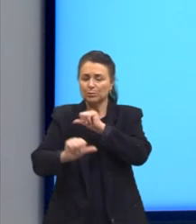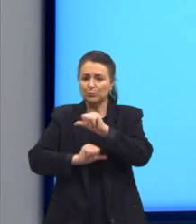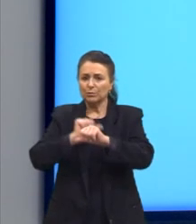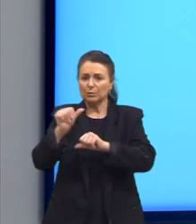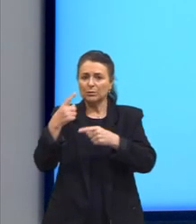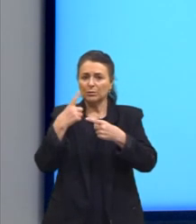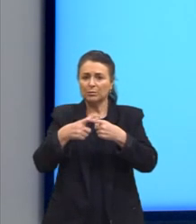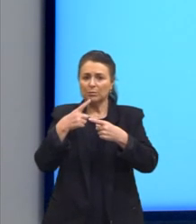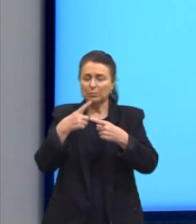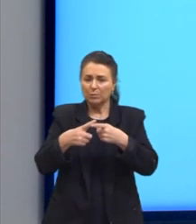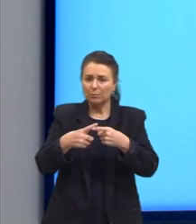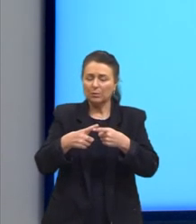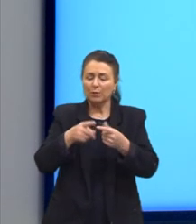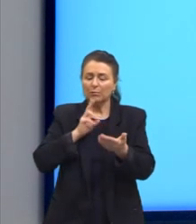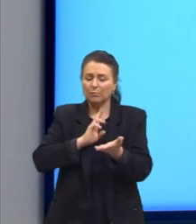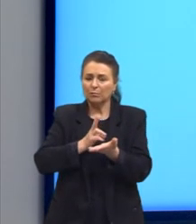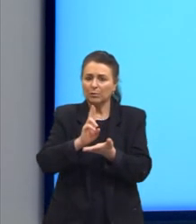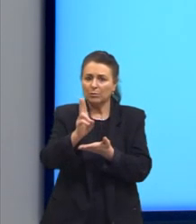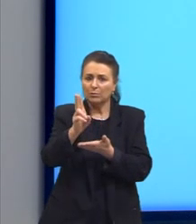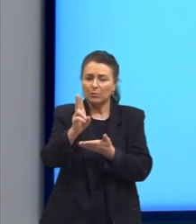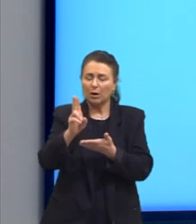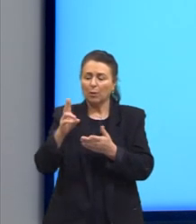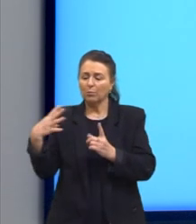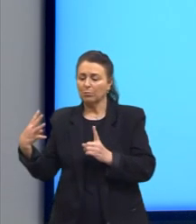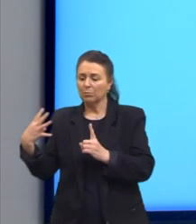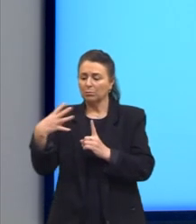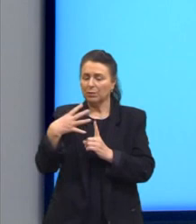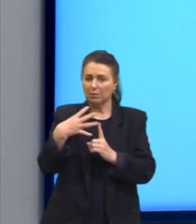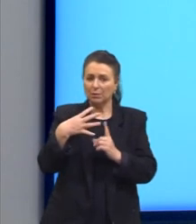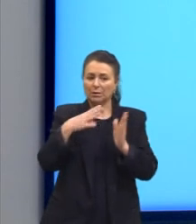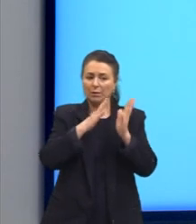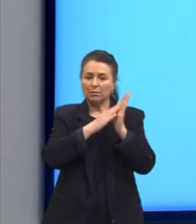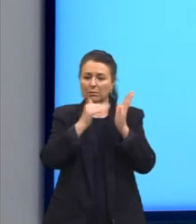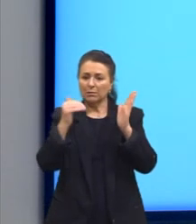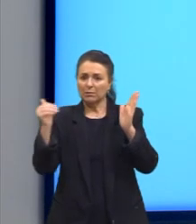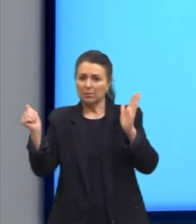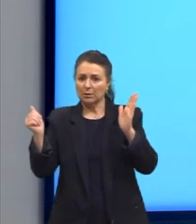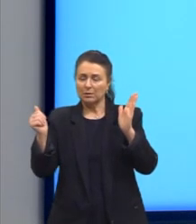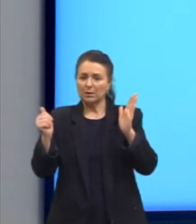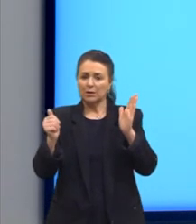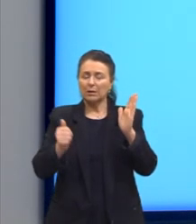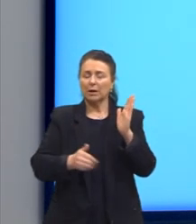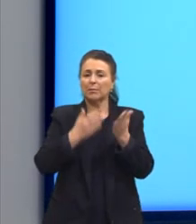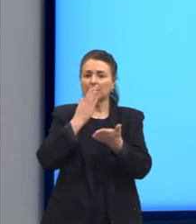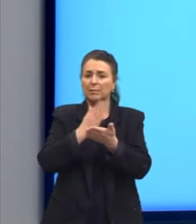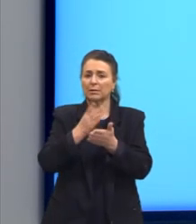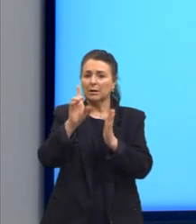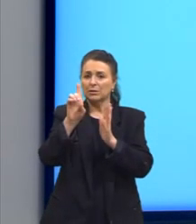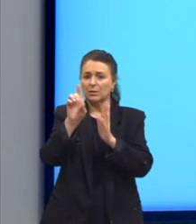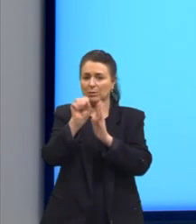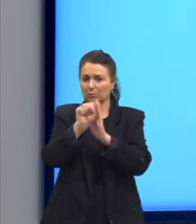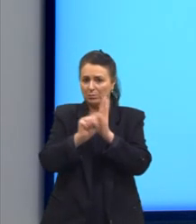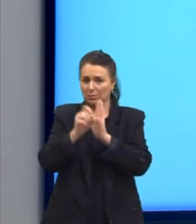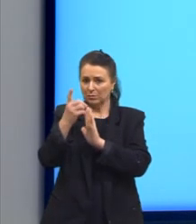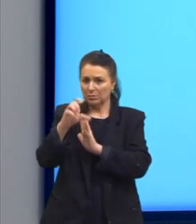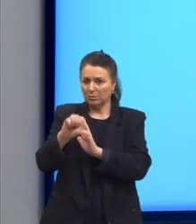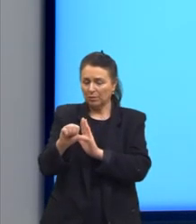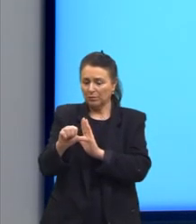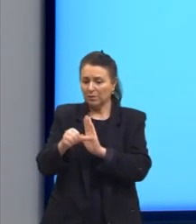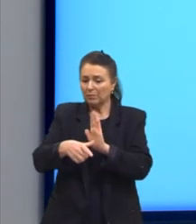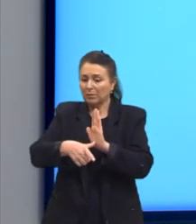porque ele vai conservar algumas tendências das estéticas lá da segunda metade do século XIX e vai